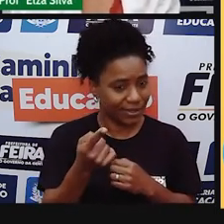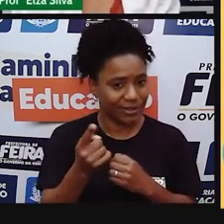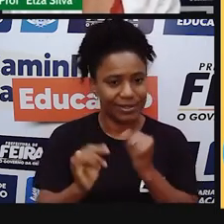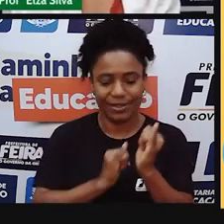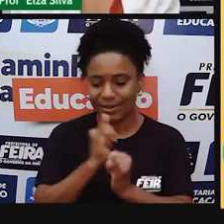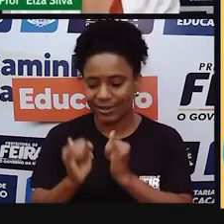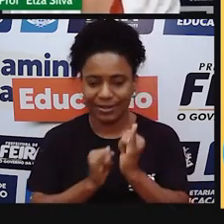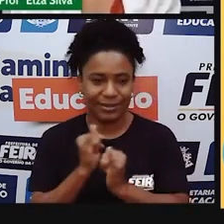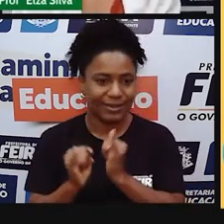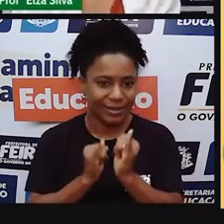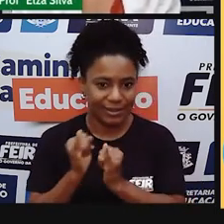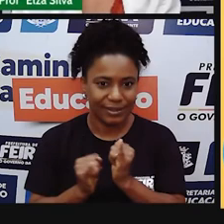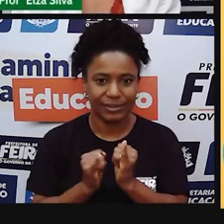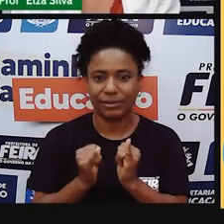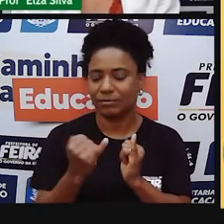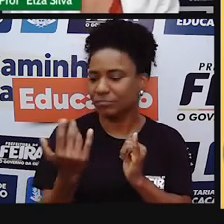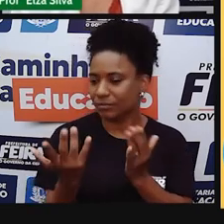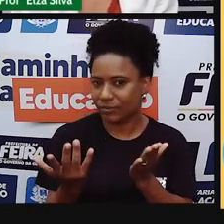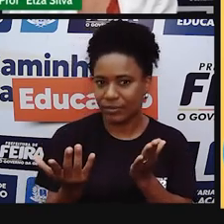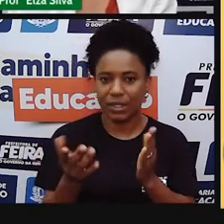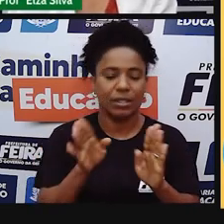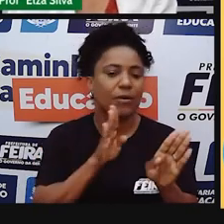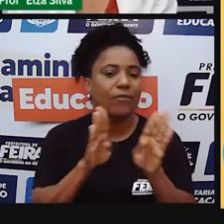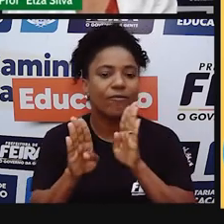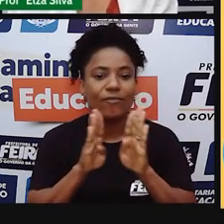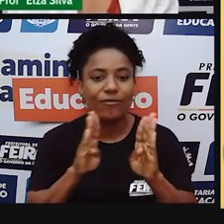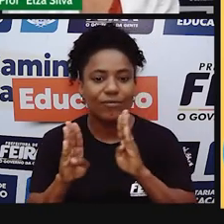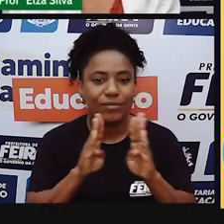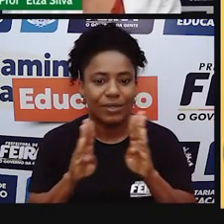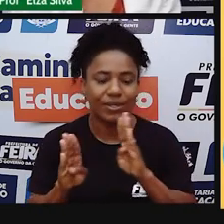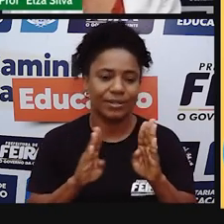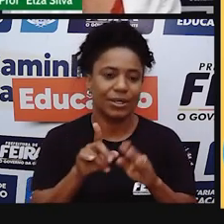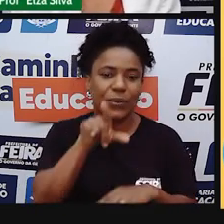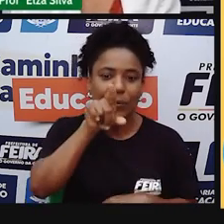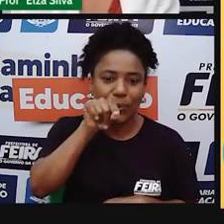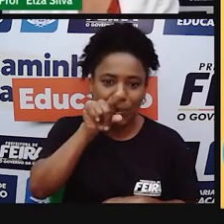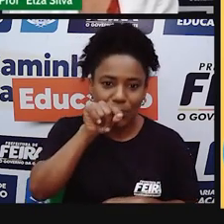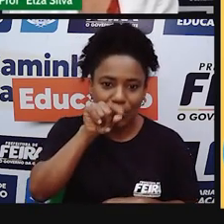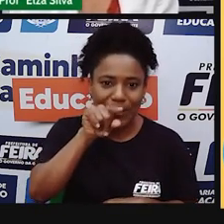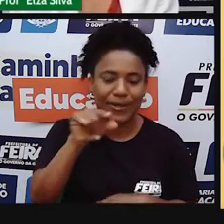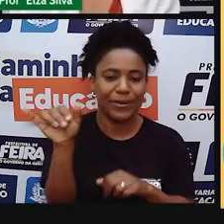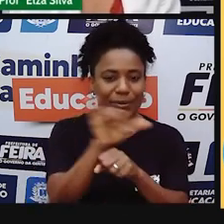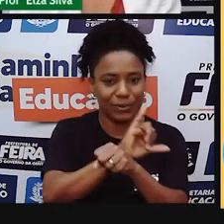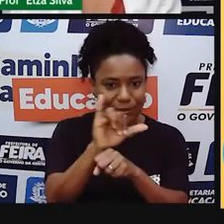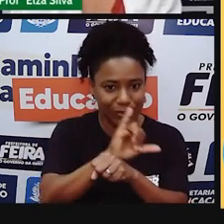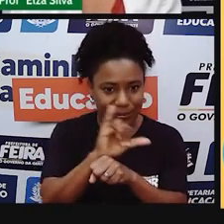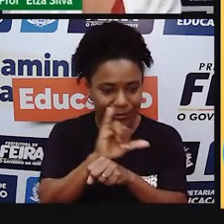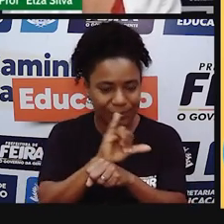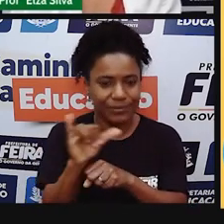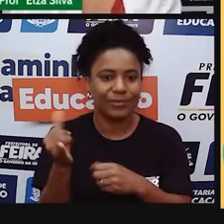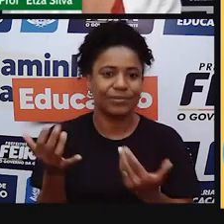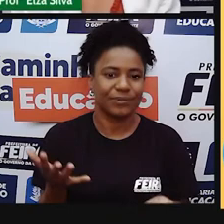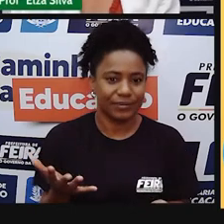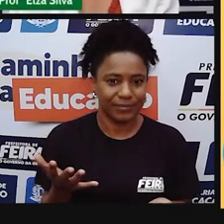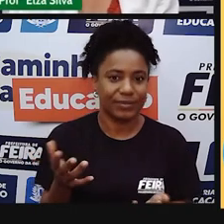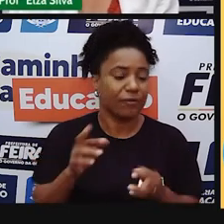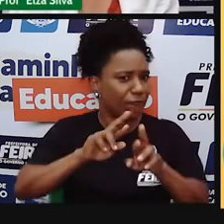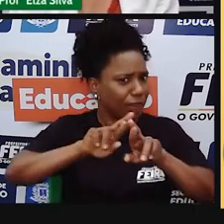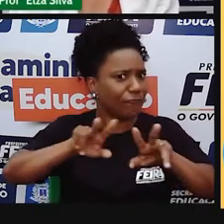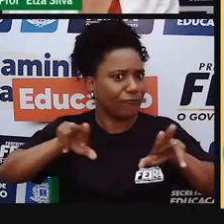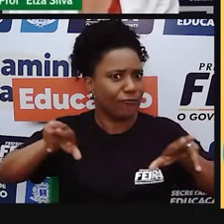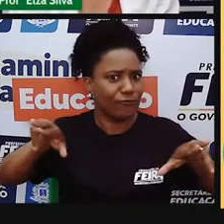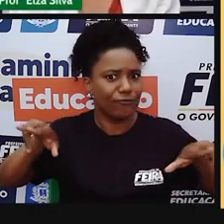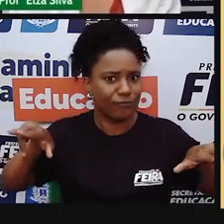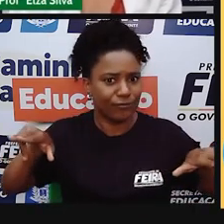internet, existem programas como o Facebook, o Twitter, o YouTube, o Discord,